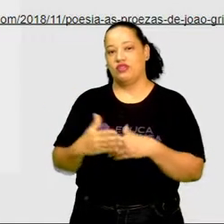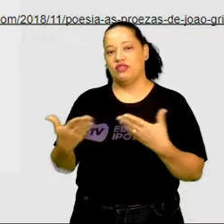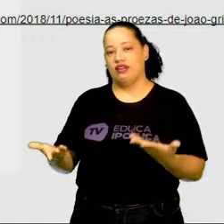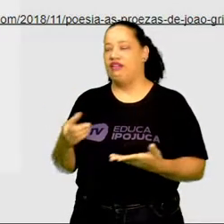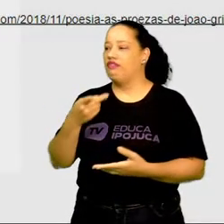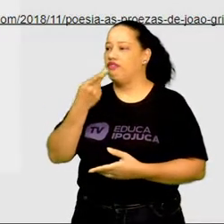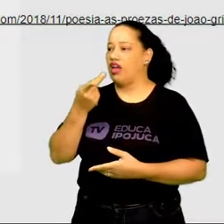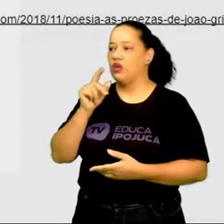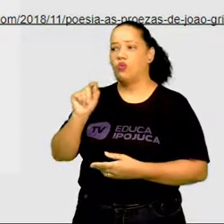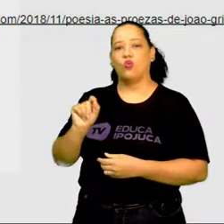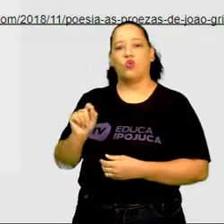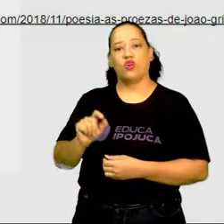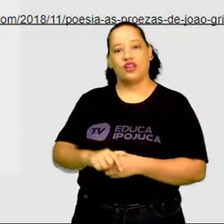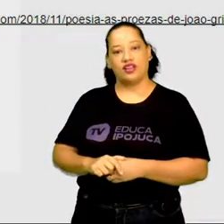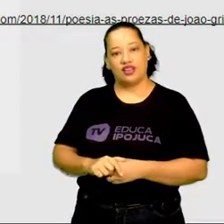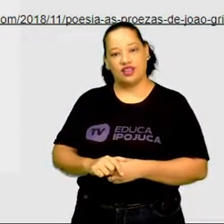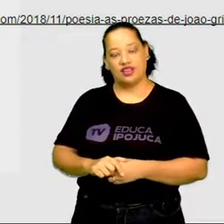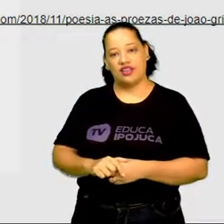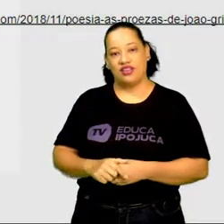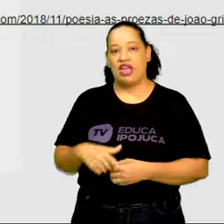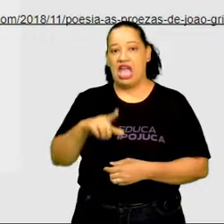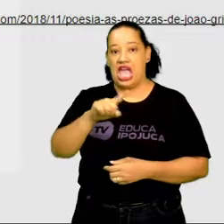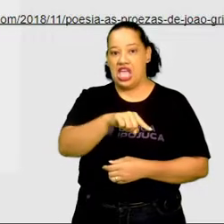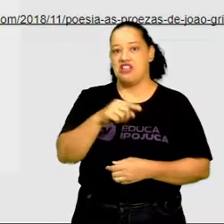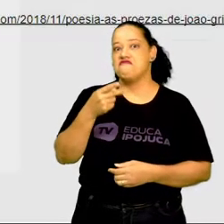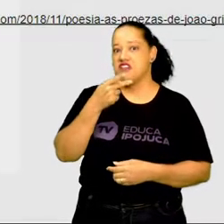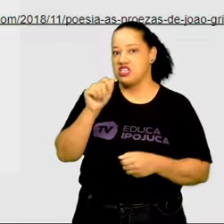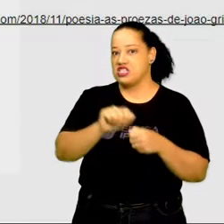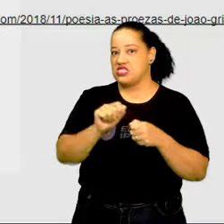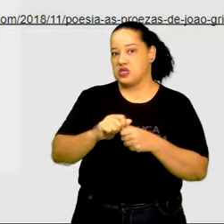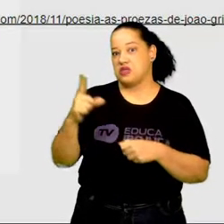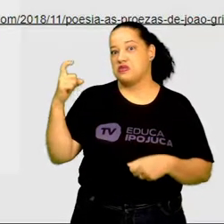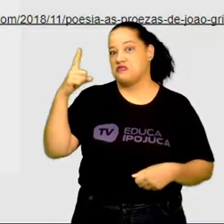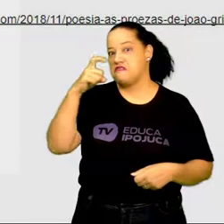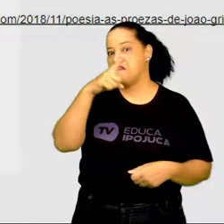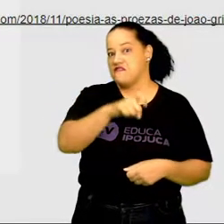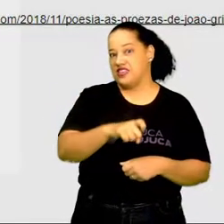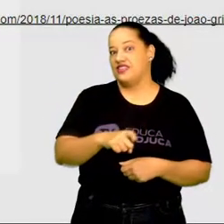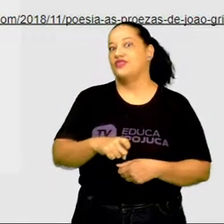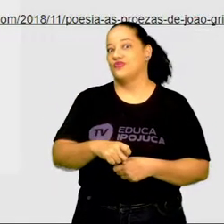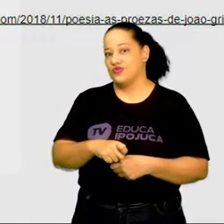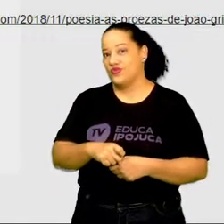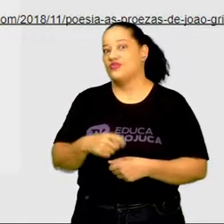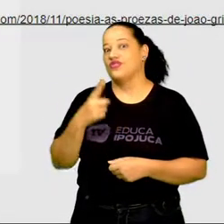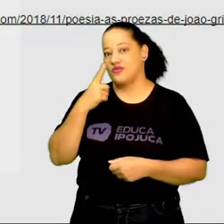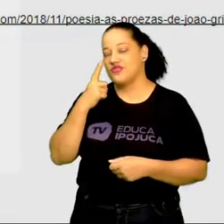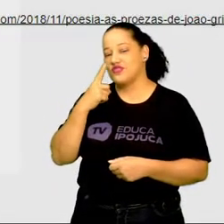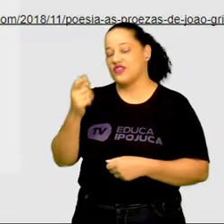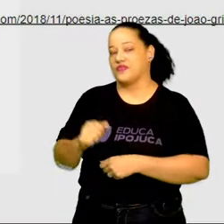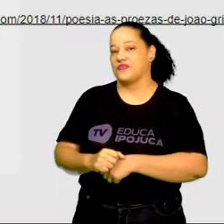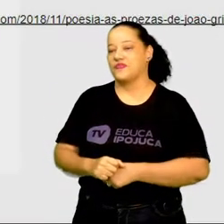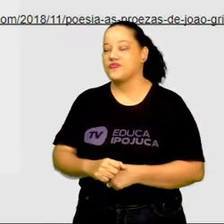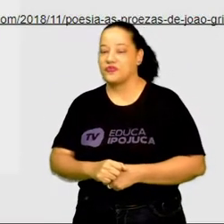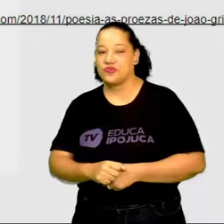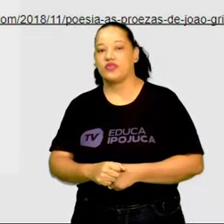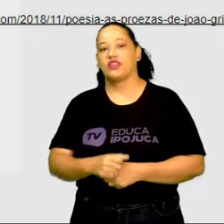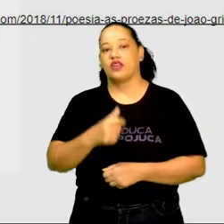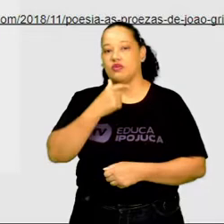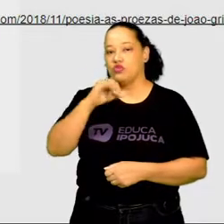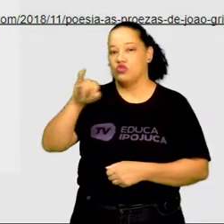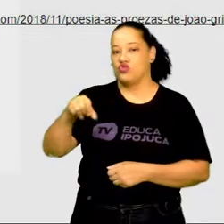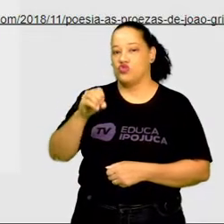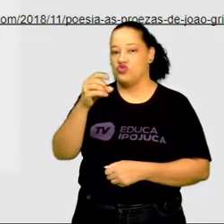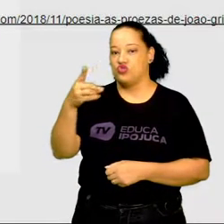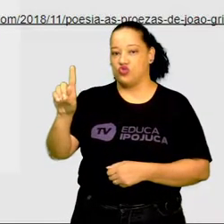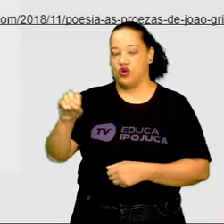É o Cordel, proezas de João Grilo. Vamos ver um pedacinho? João Grilo foi um cristão,